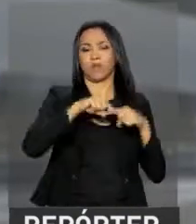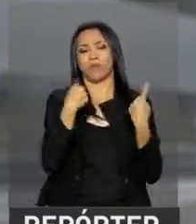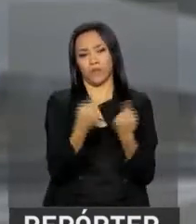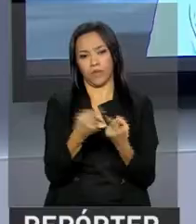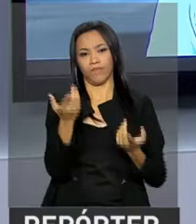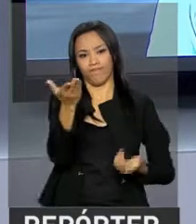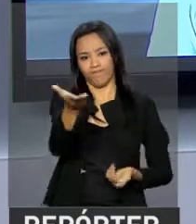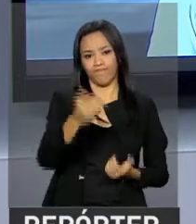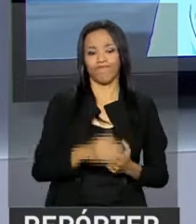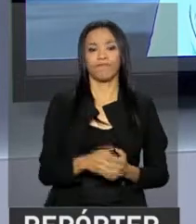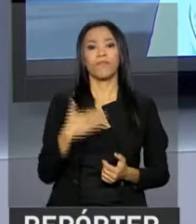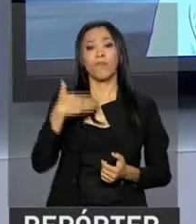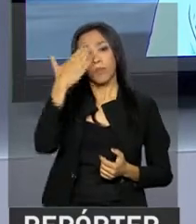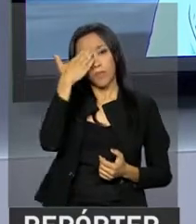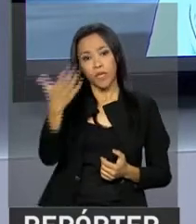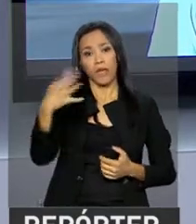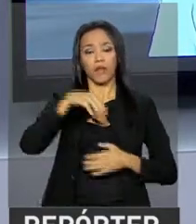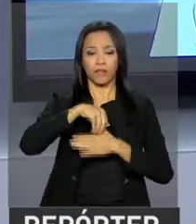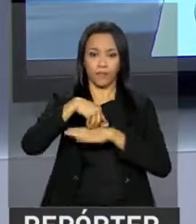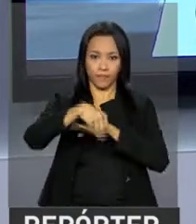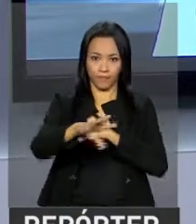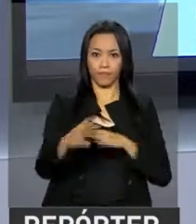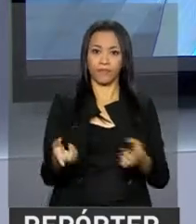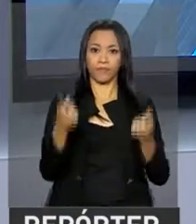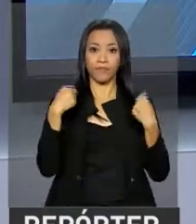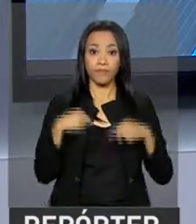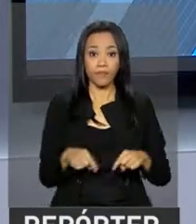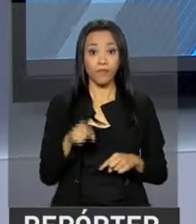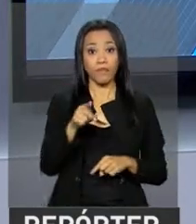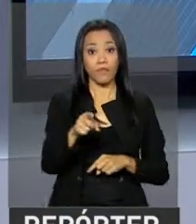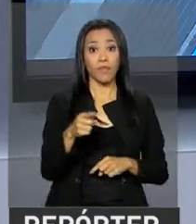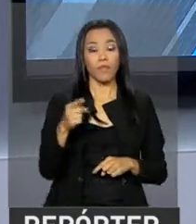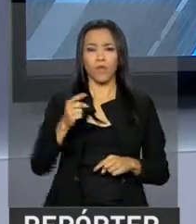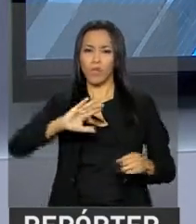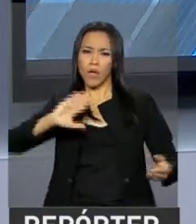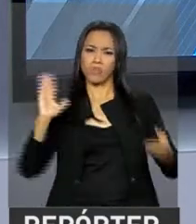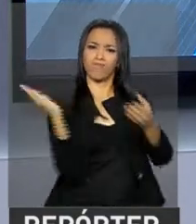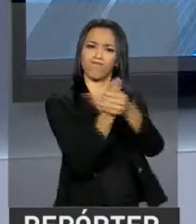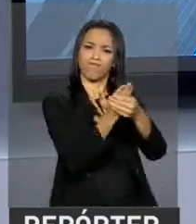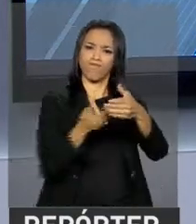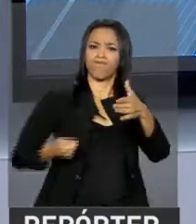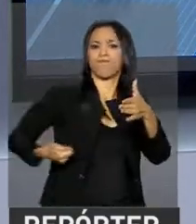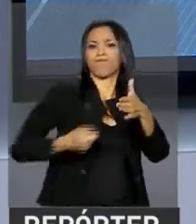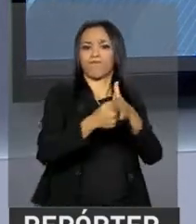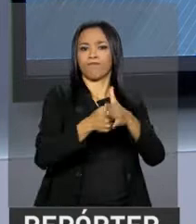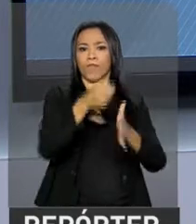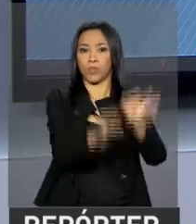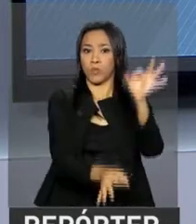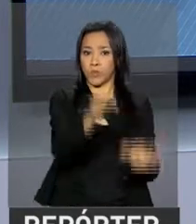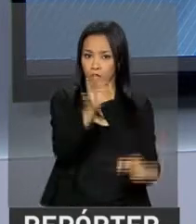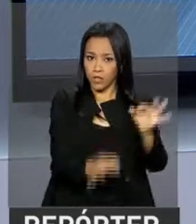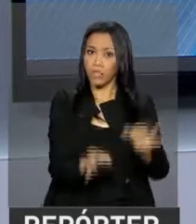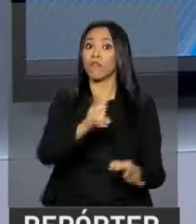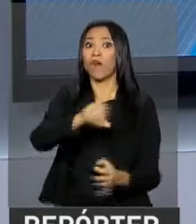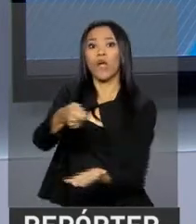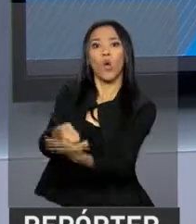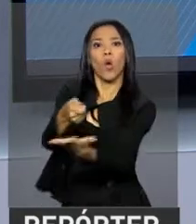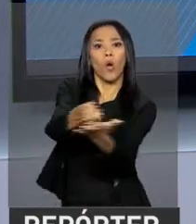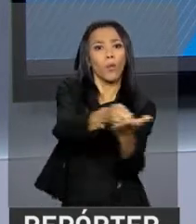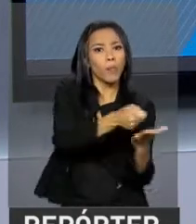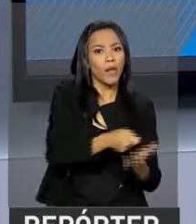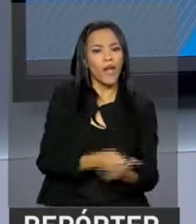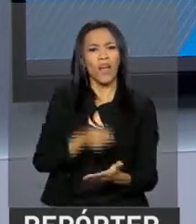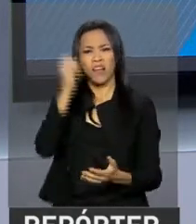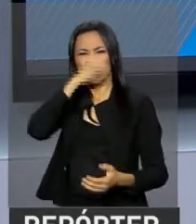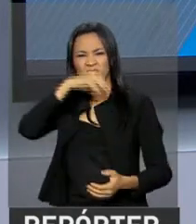você. Tá ok, Thais. Obrigado pelas suas informações. E olha, uma ação na justiça vai cobrar dos responsáveis os atos de